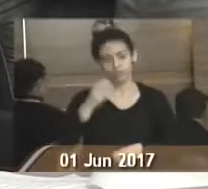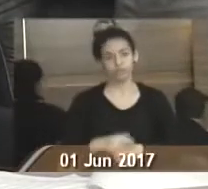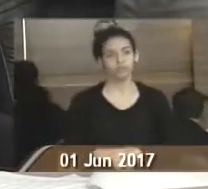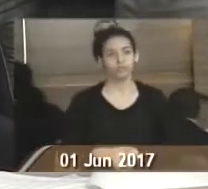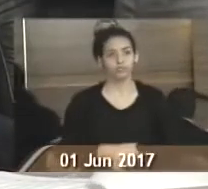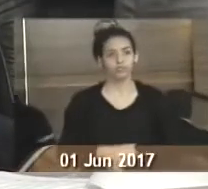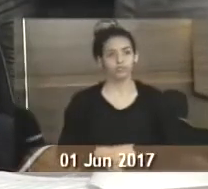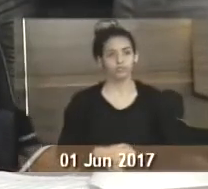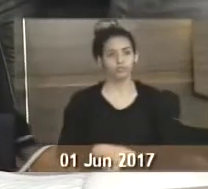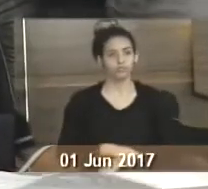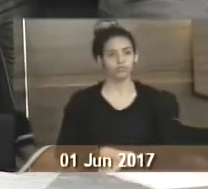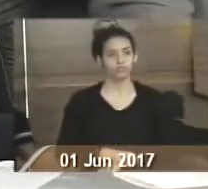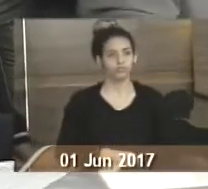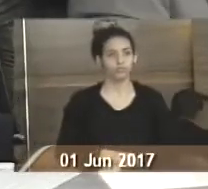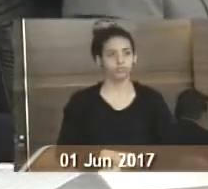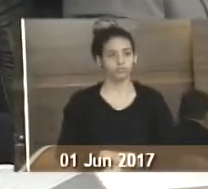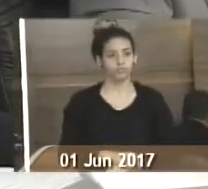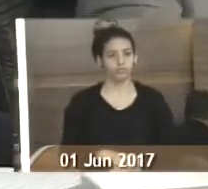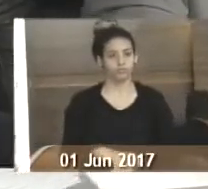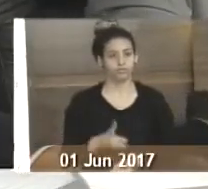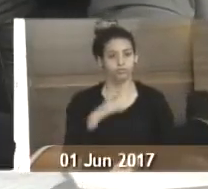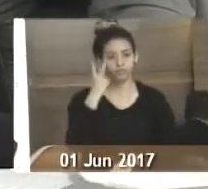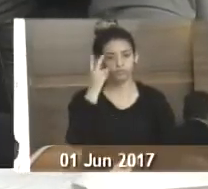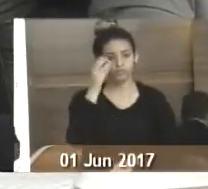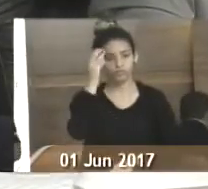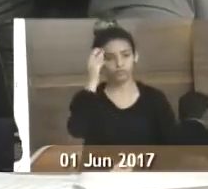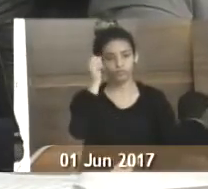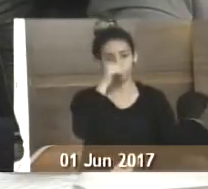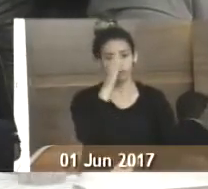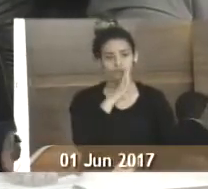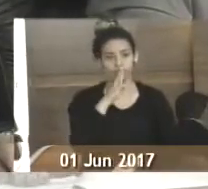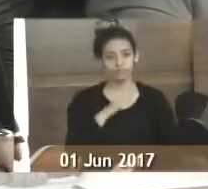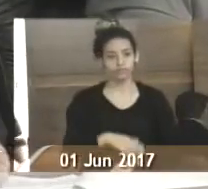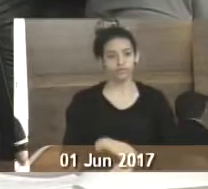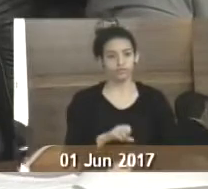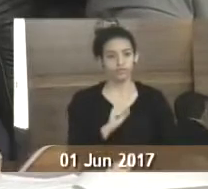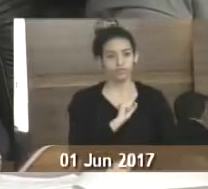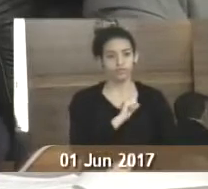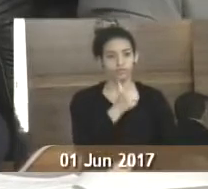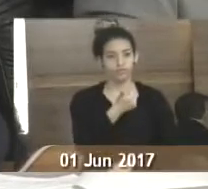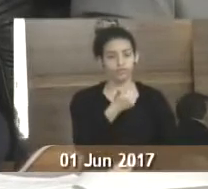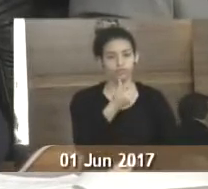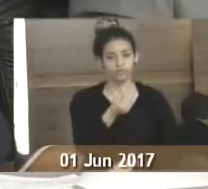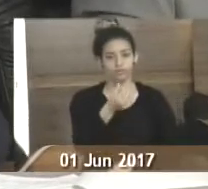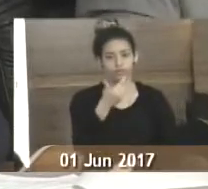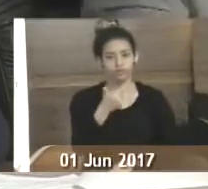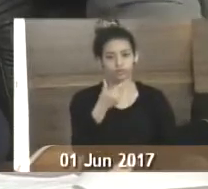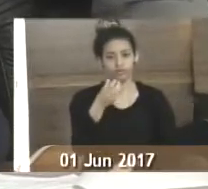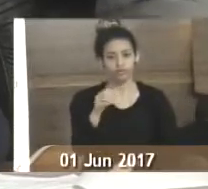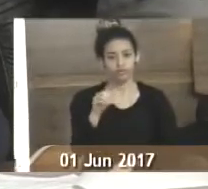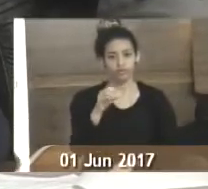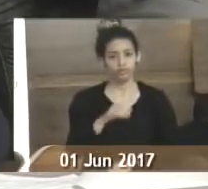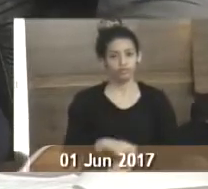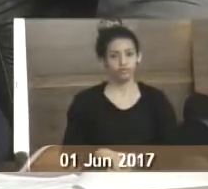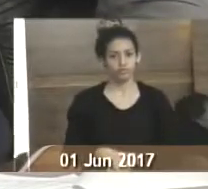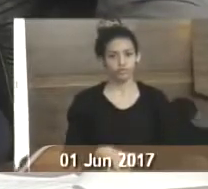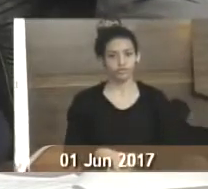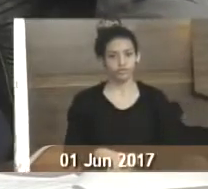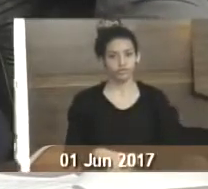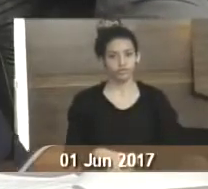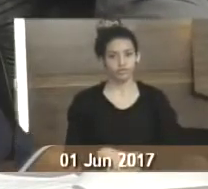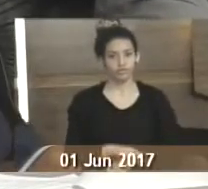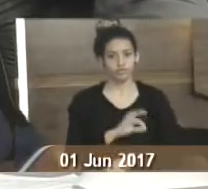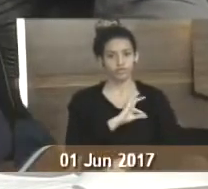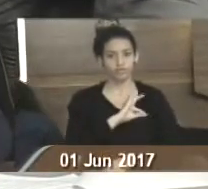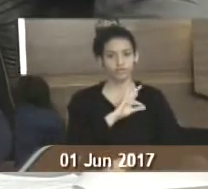Japoíba. Tite Brasil. Requerimento número 629, de 2017. Solicitando ao 33º